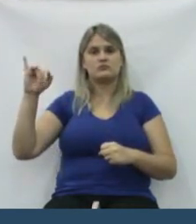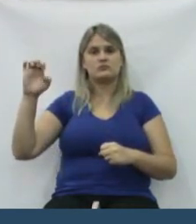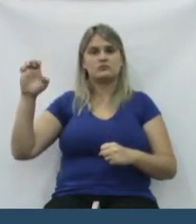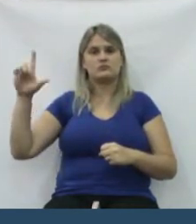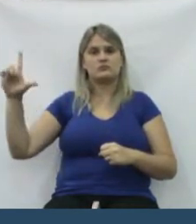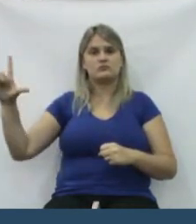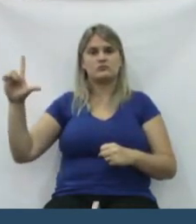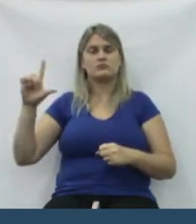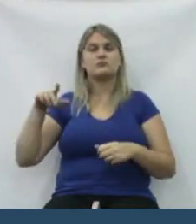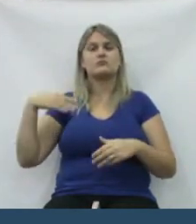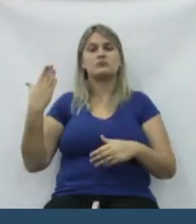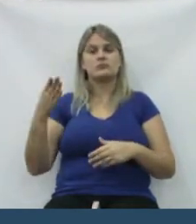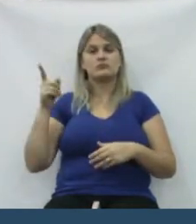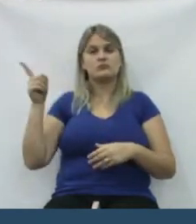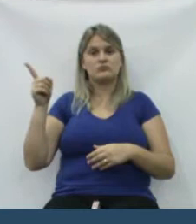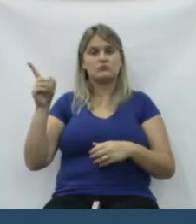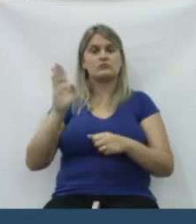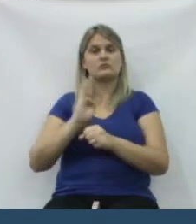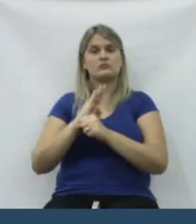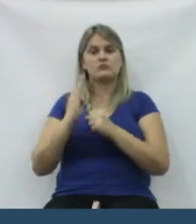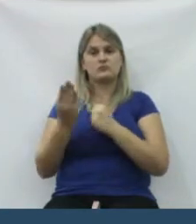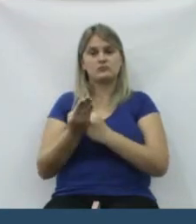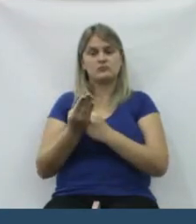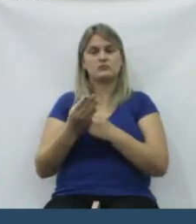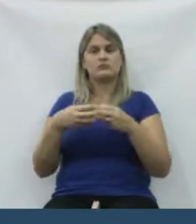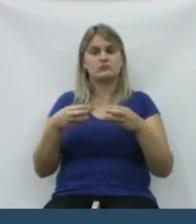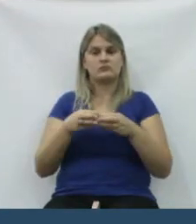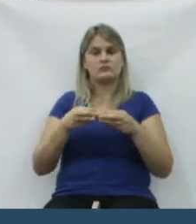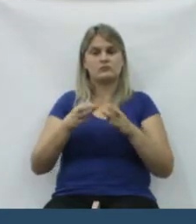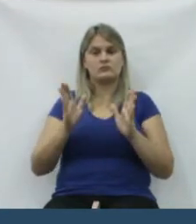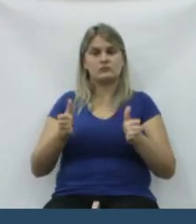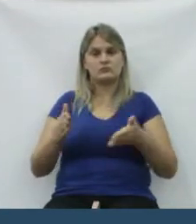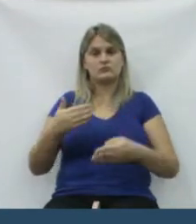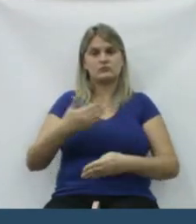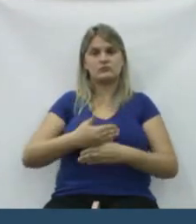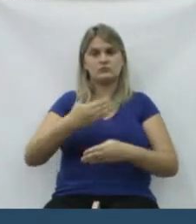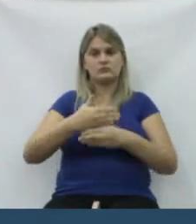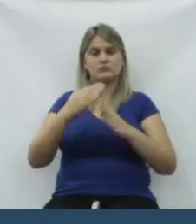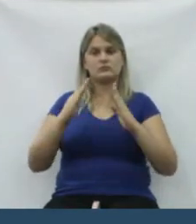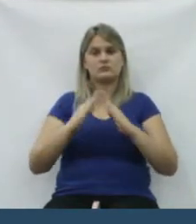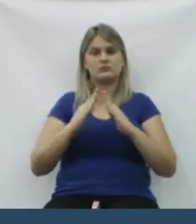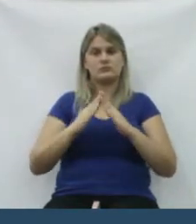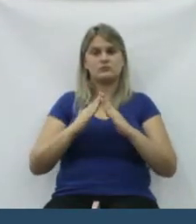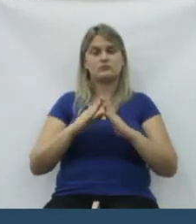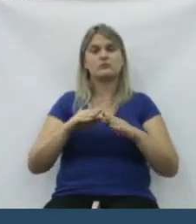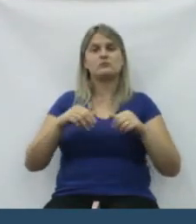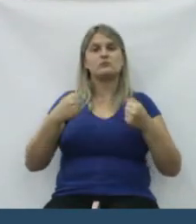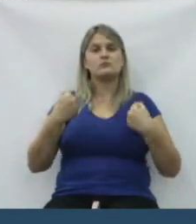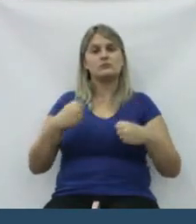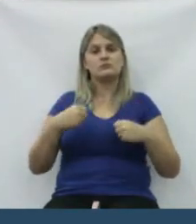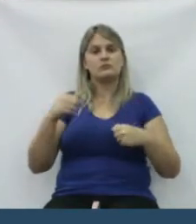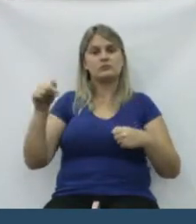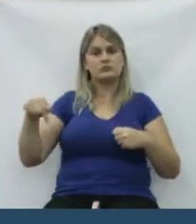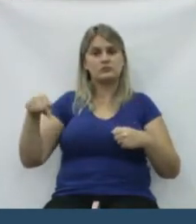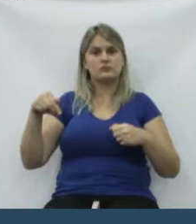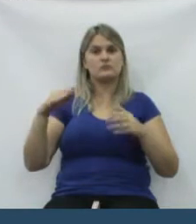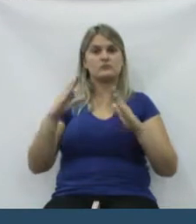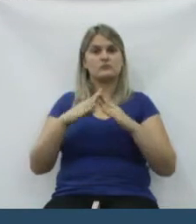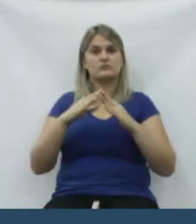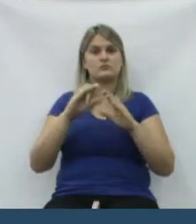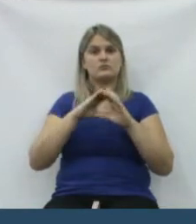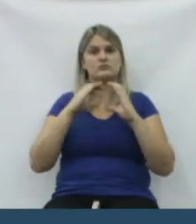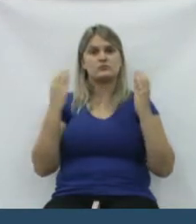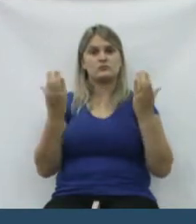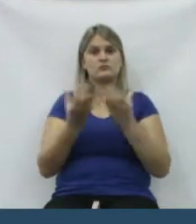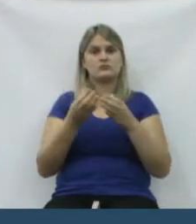São Gabriel. E lá no bairro São Gabriel, esse conjunto que está saindo hoje, nós devemos a essa Casa